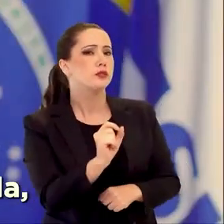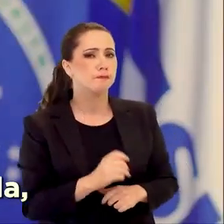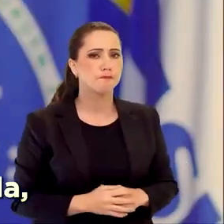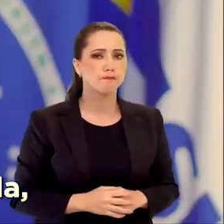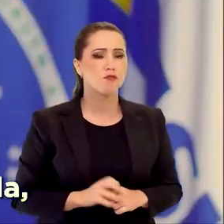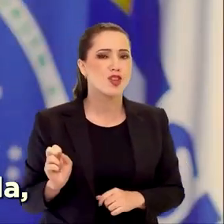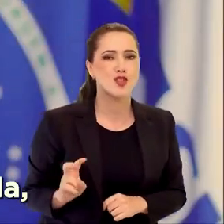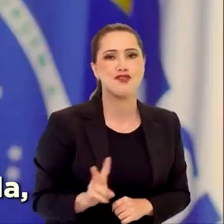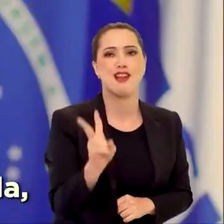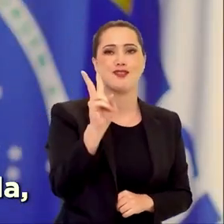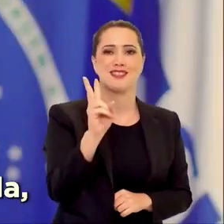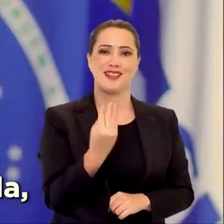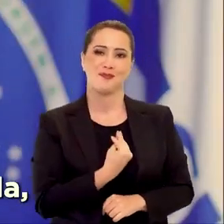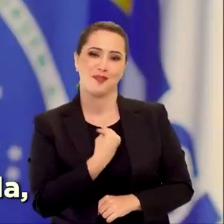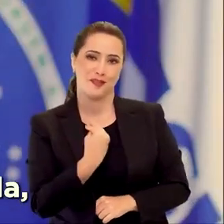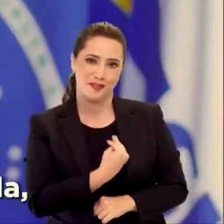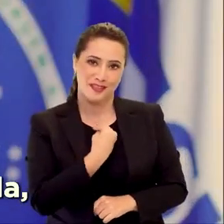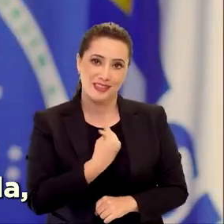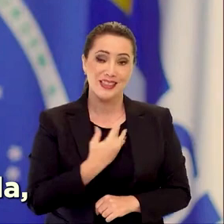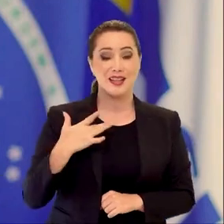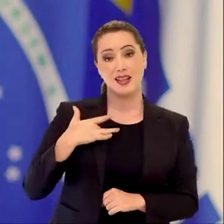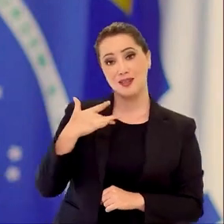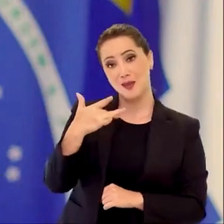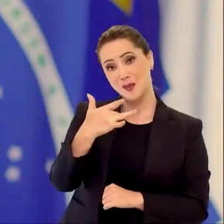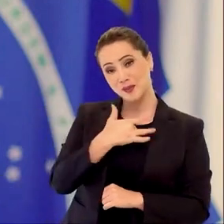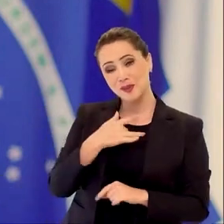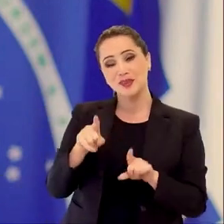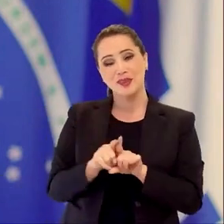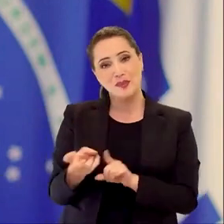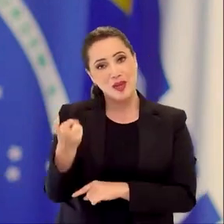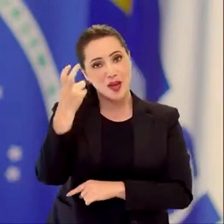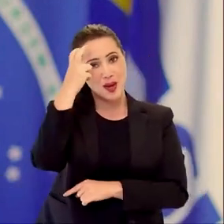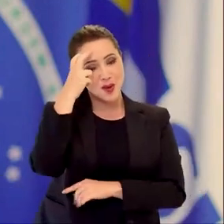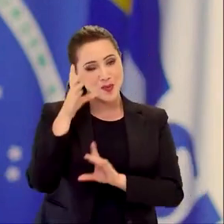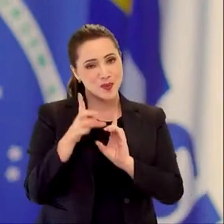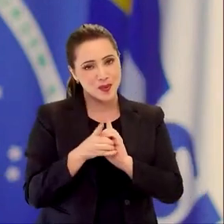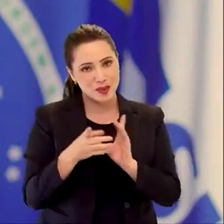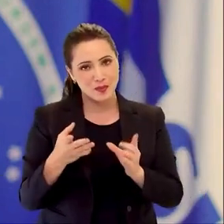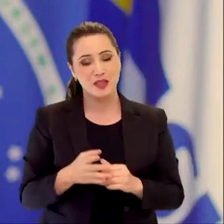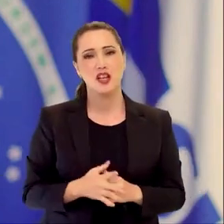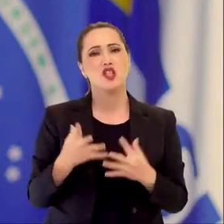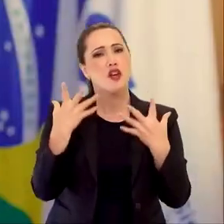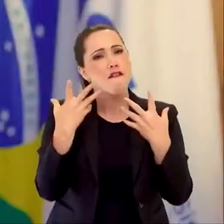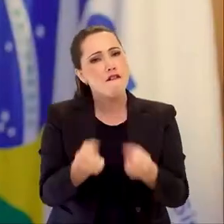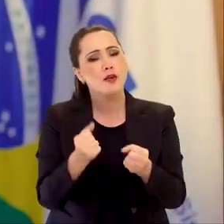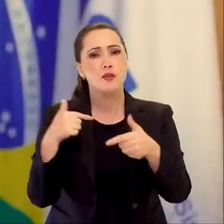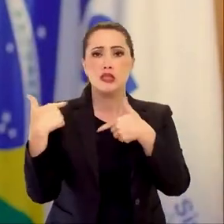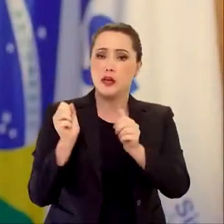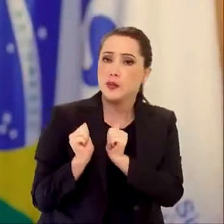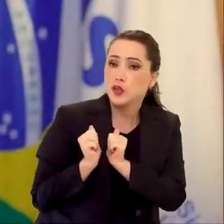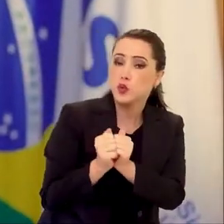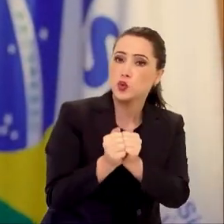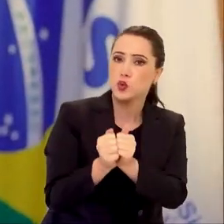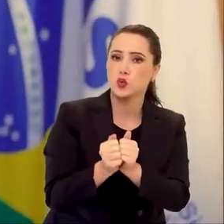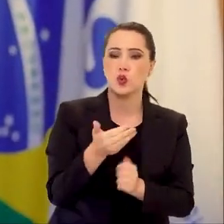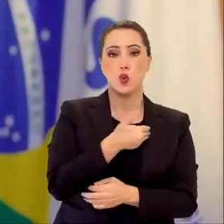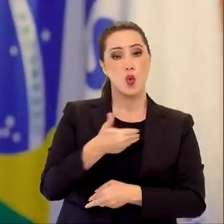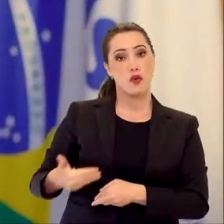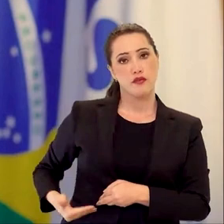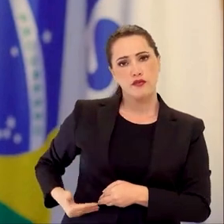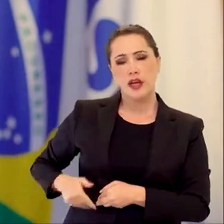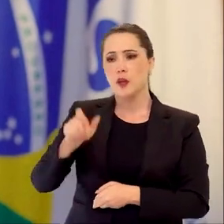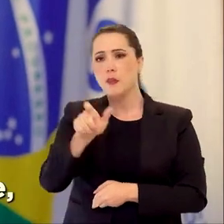sobretudo, de valorizarmos a vida, a saúde e a cultura democrática. Vamos atuar juntos,